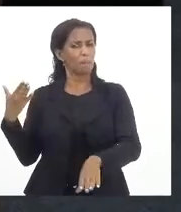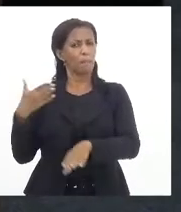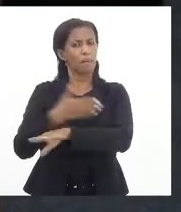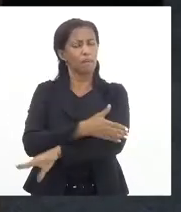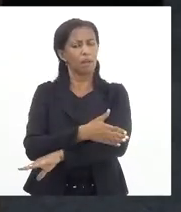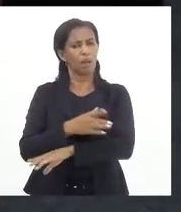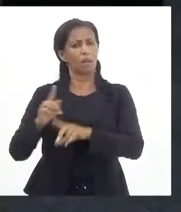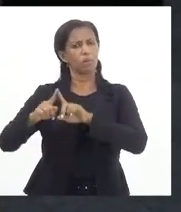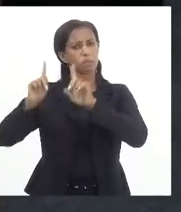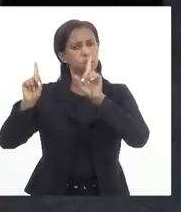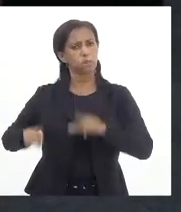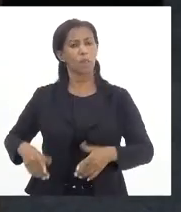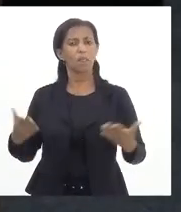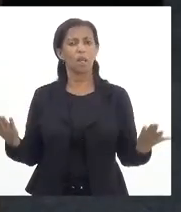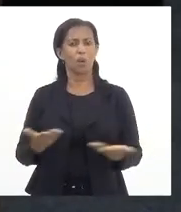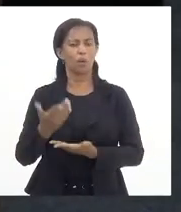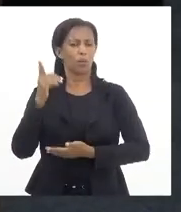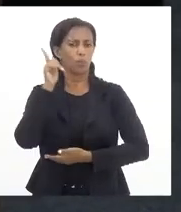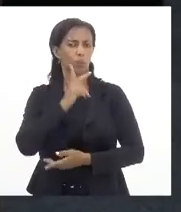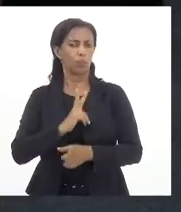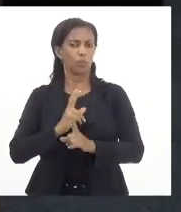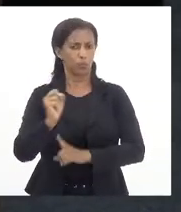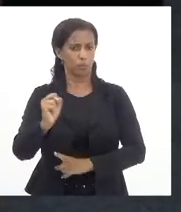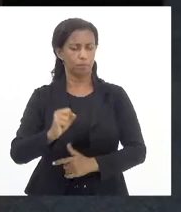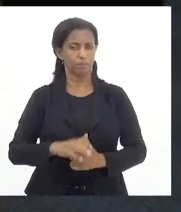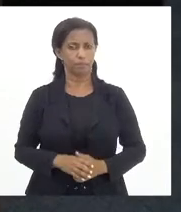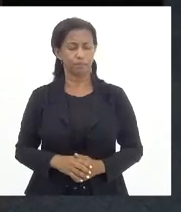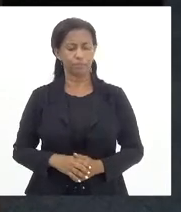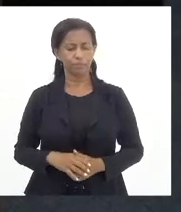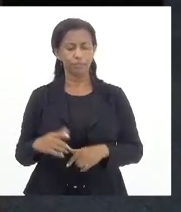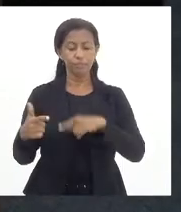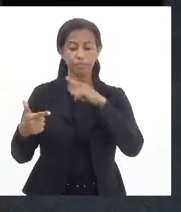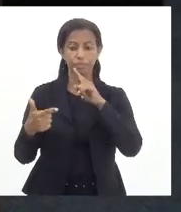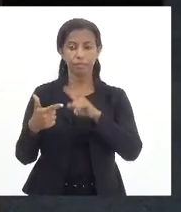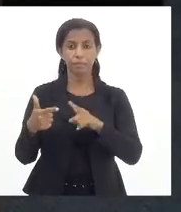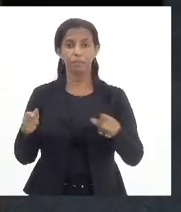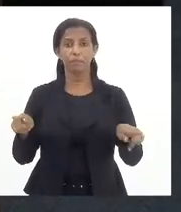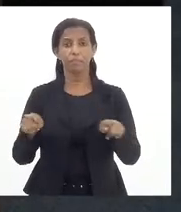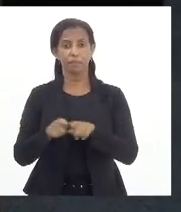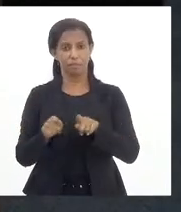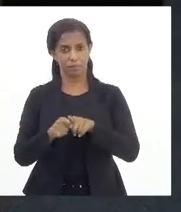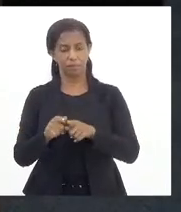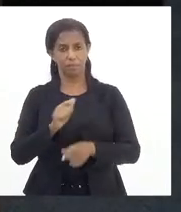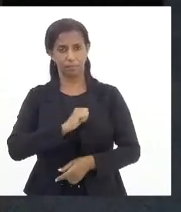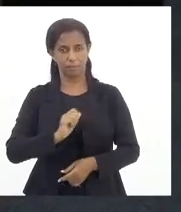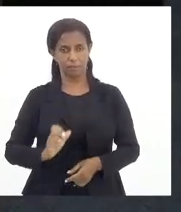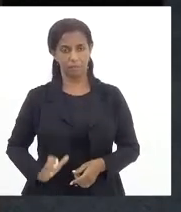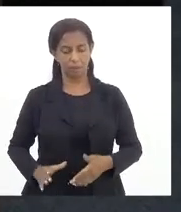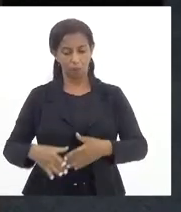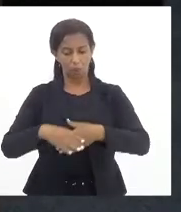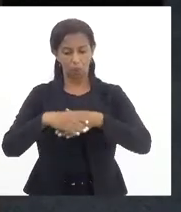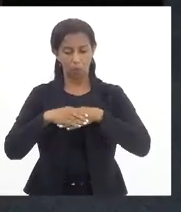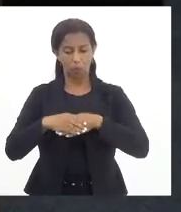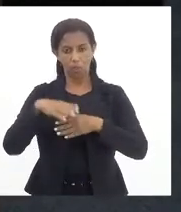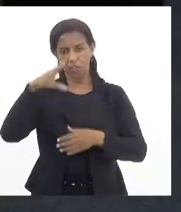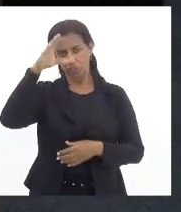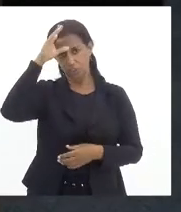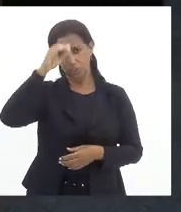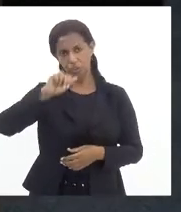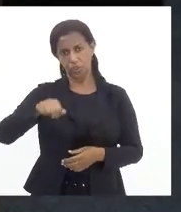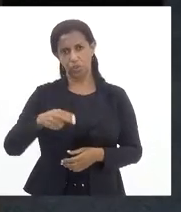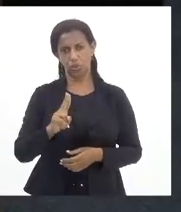estadual e agora consegue esse passo. Em segundo lugar, eu queria também, deputado André Siliano, cumprimentar a deputada Tia Ju